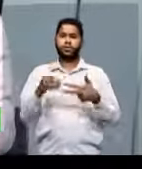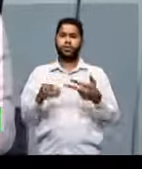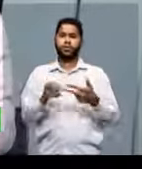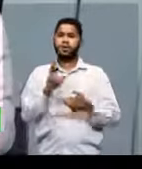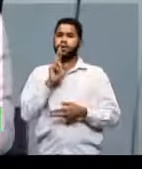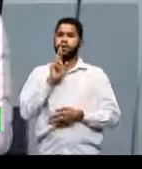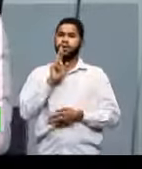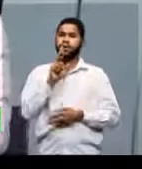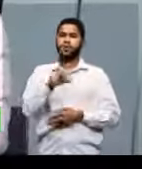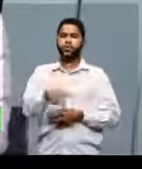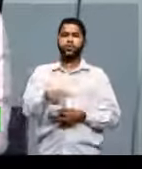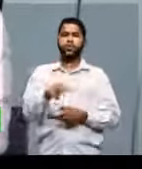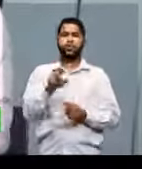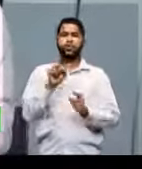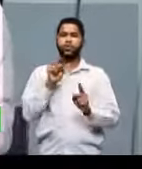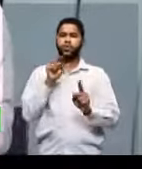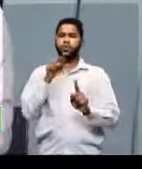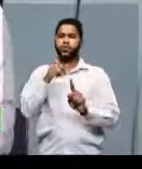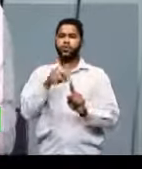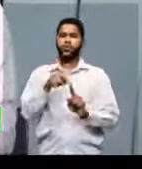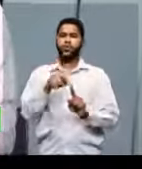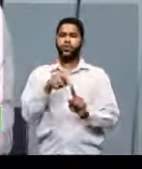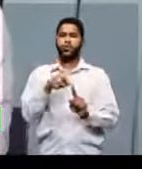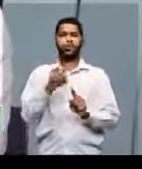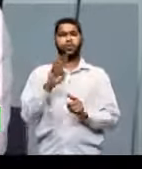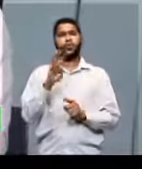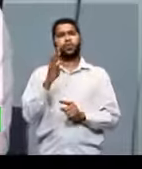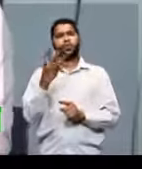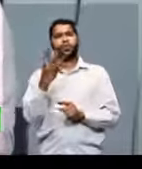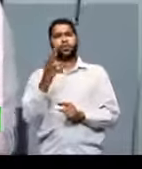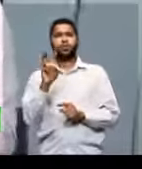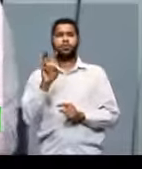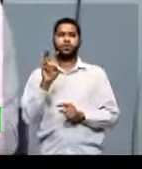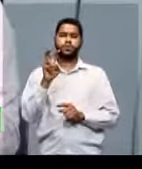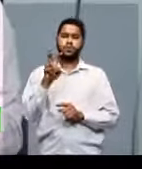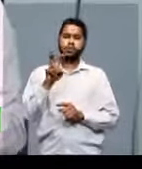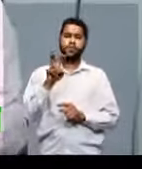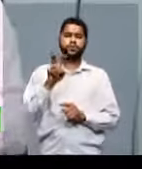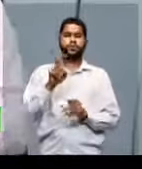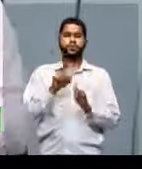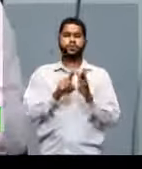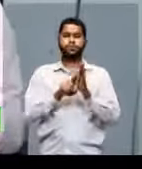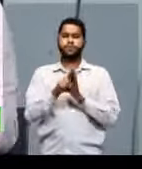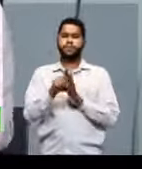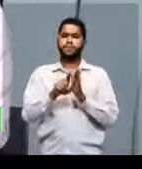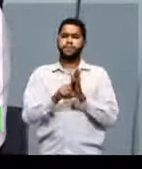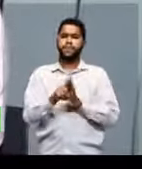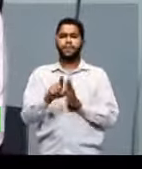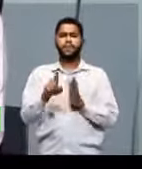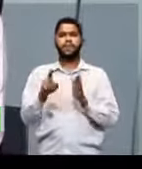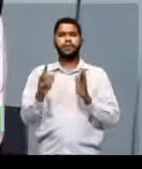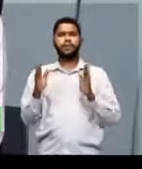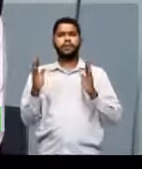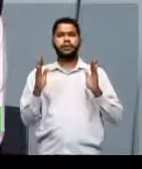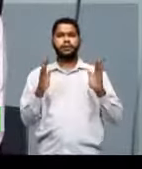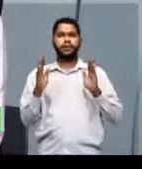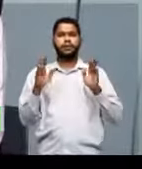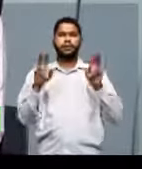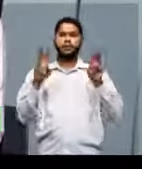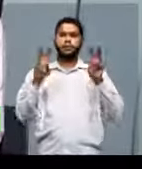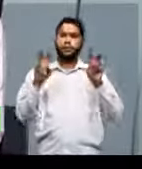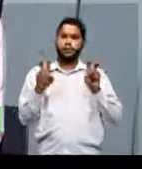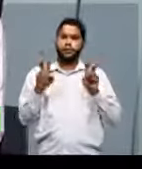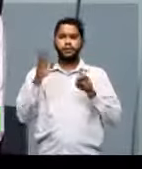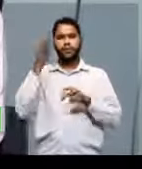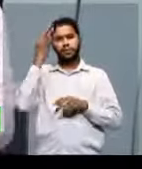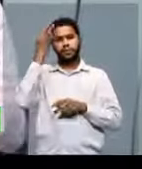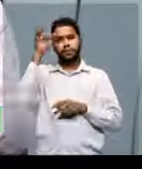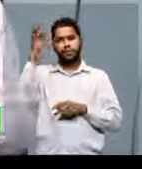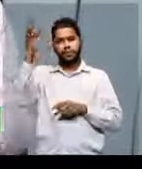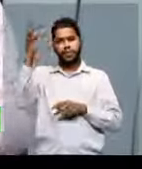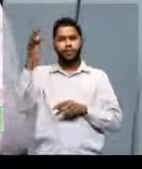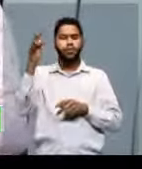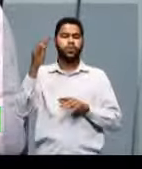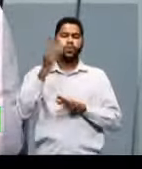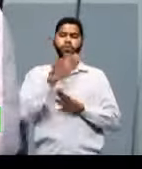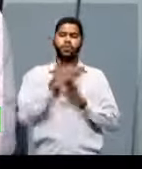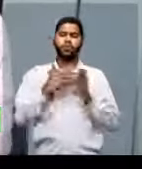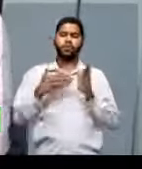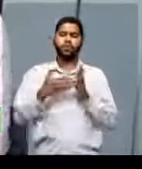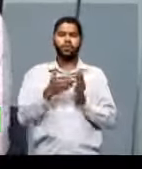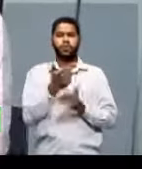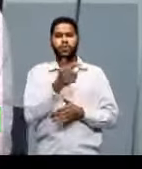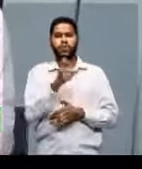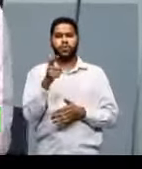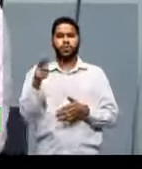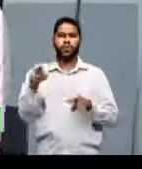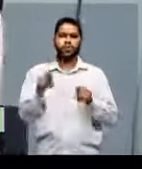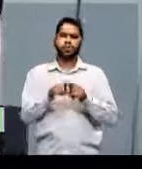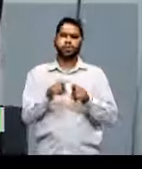respondendo objetivamente, entre quatro a cinco questões em média, trazem temas de filosofia claramente, todas as outras